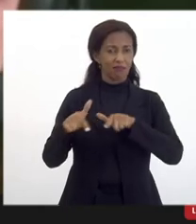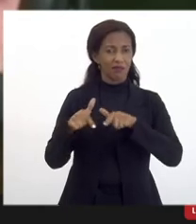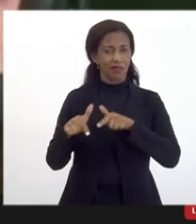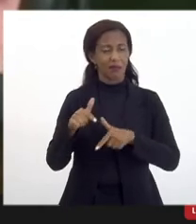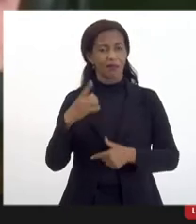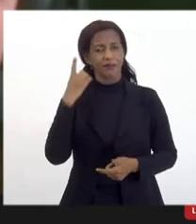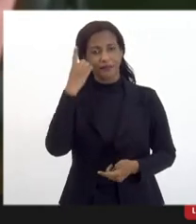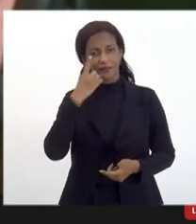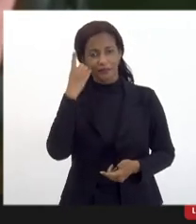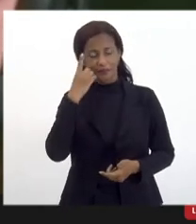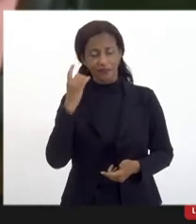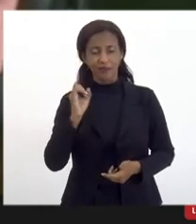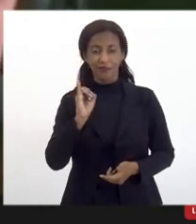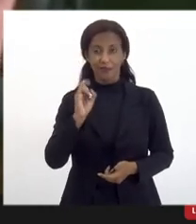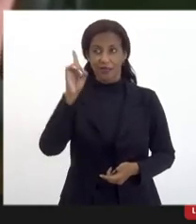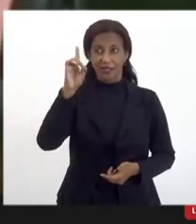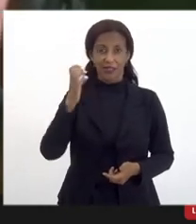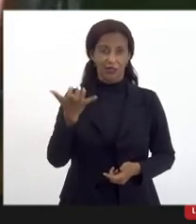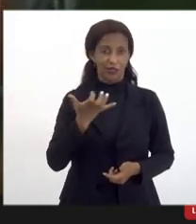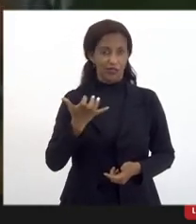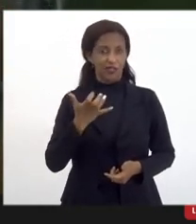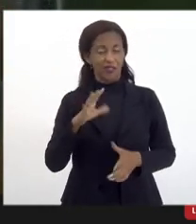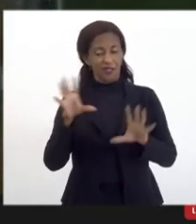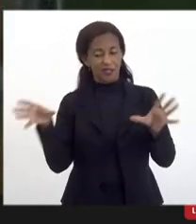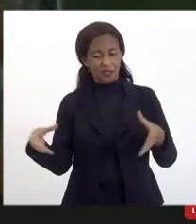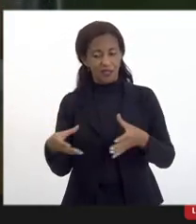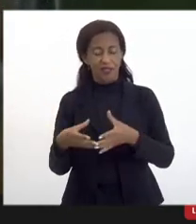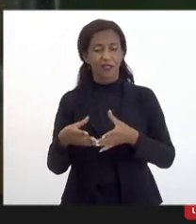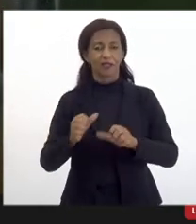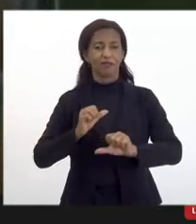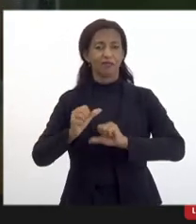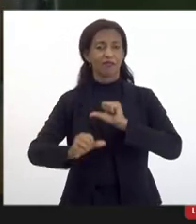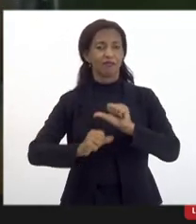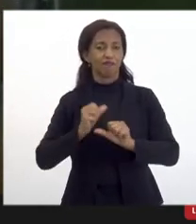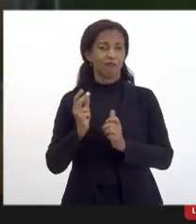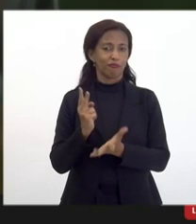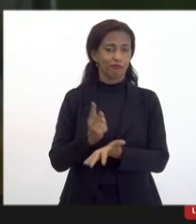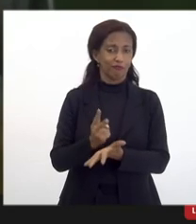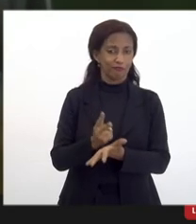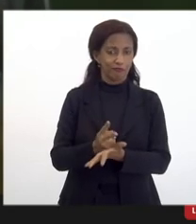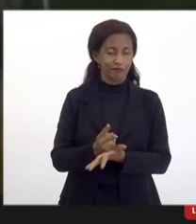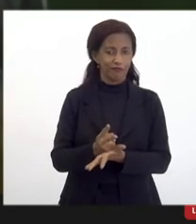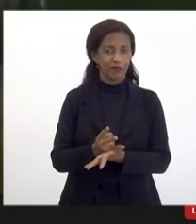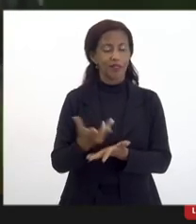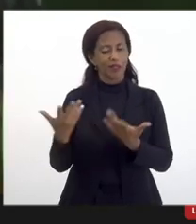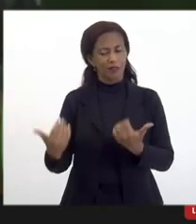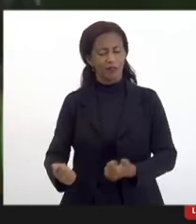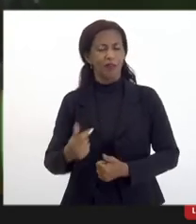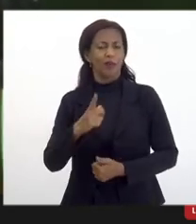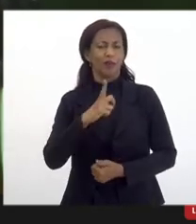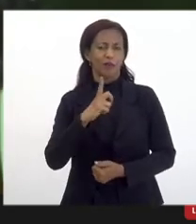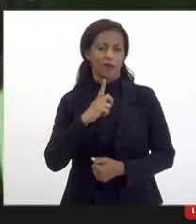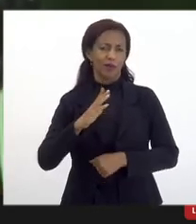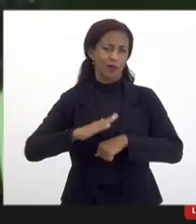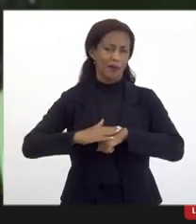Célia e se Deus quiser que essa frente se torne perene nós vamos ter muito